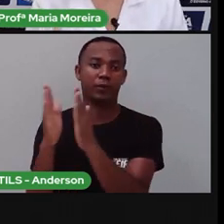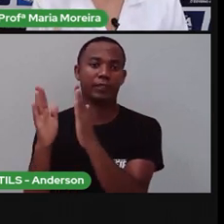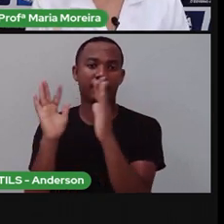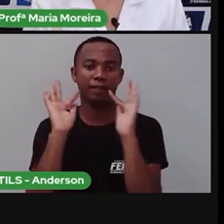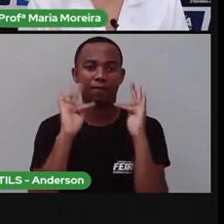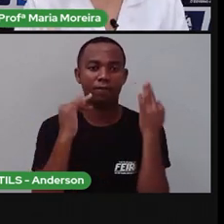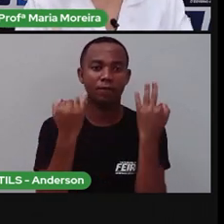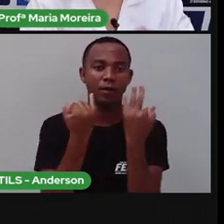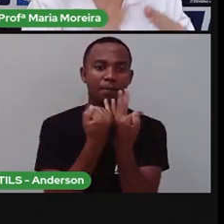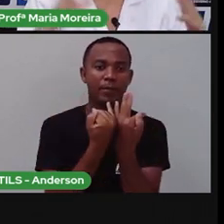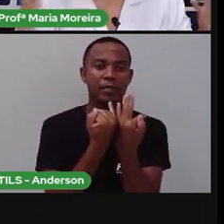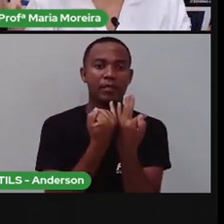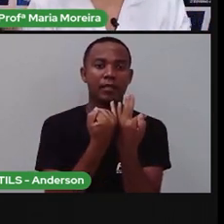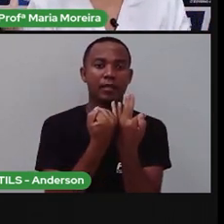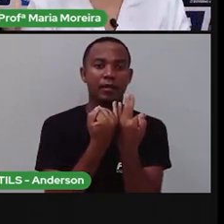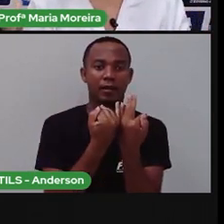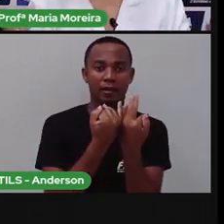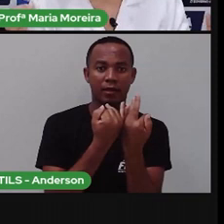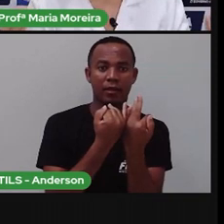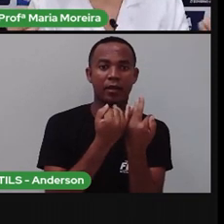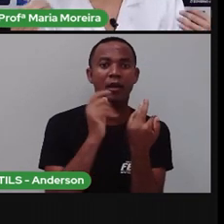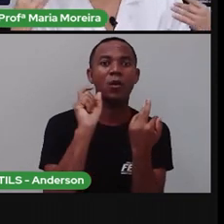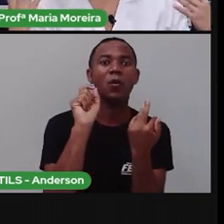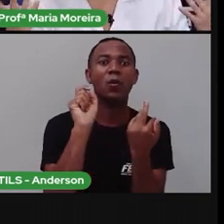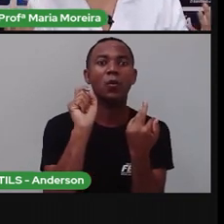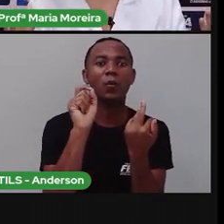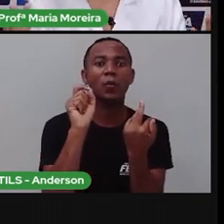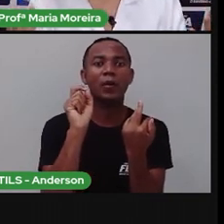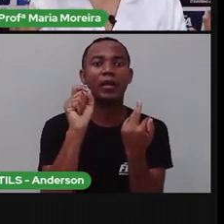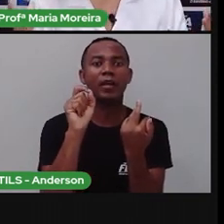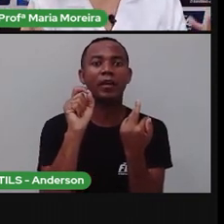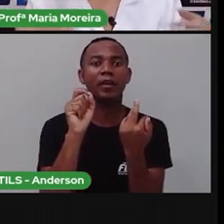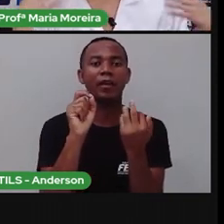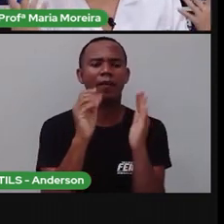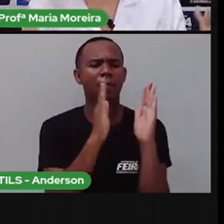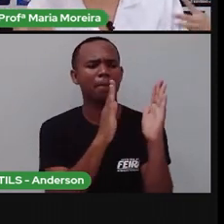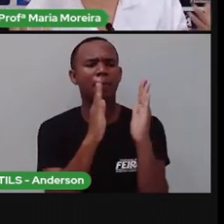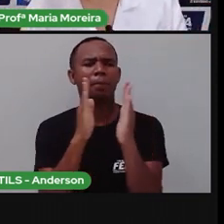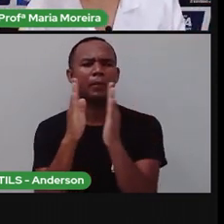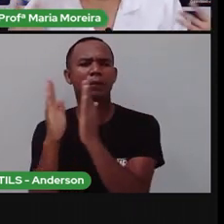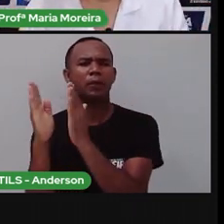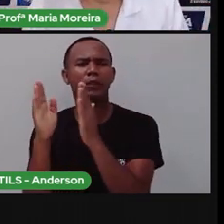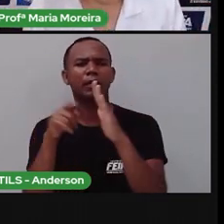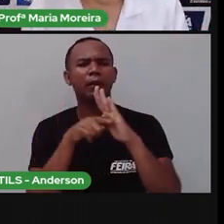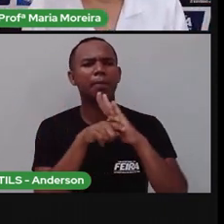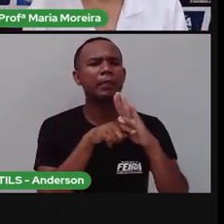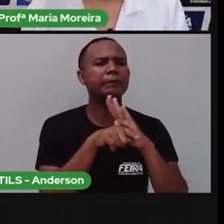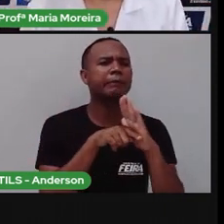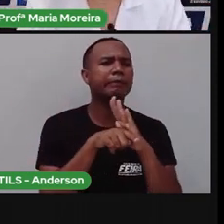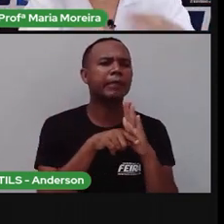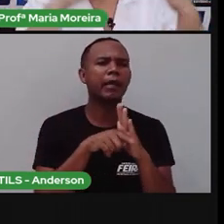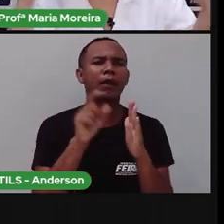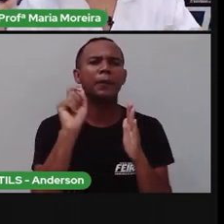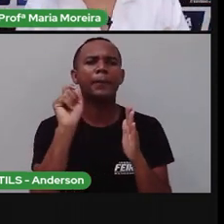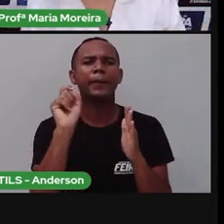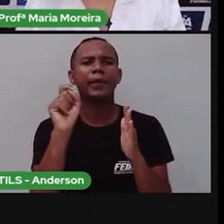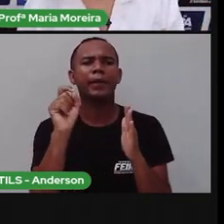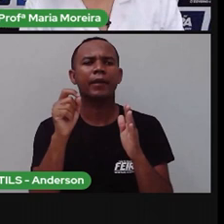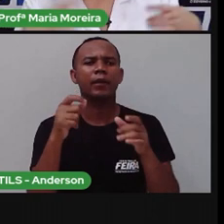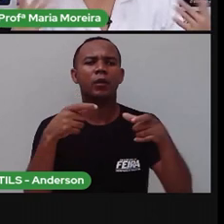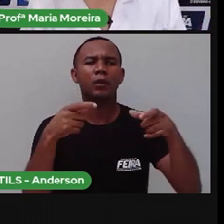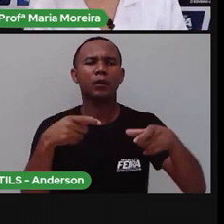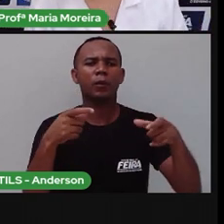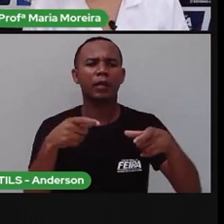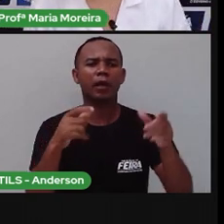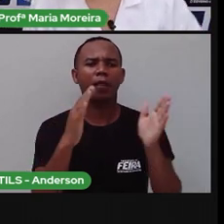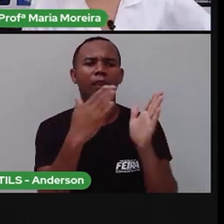família, que não é... Lembra que a Pró perguntou? Falou para vocês sobre biblioteca? Falou, olha, vamos pesquisar o que é uma biblioteca. Aquele local com livros.